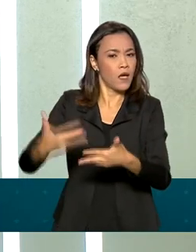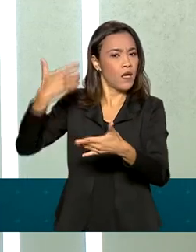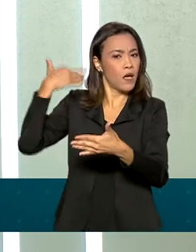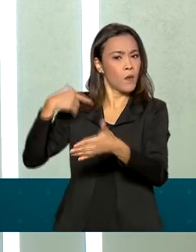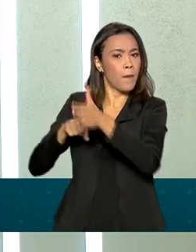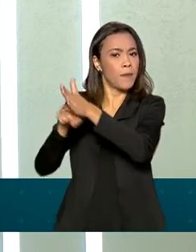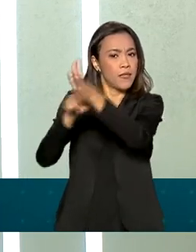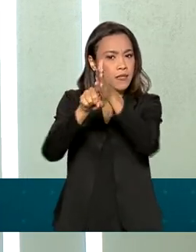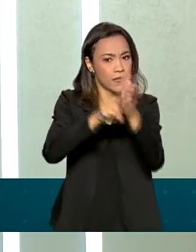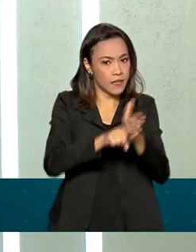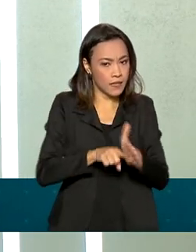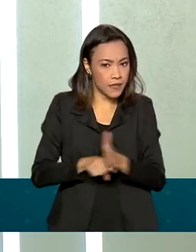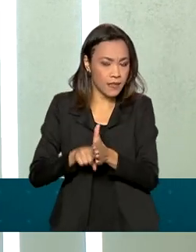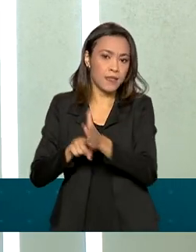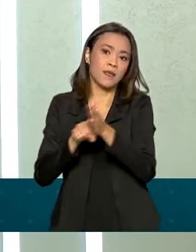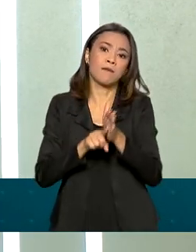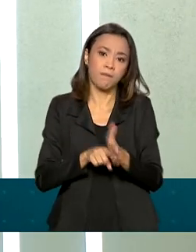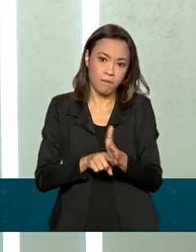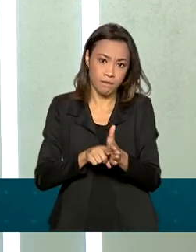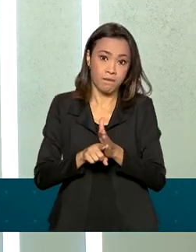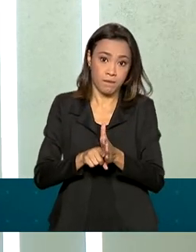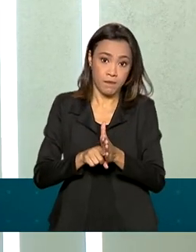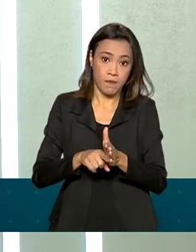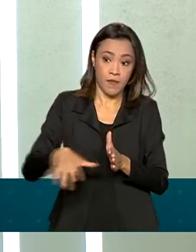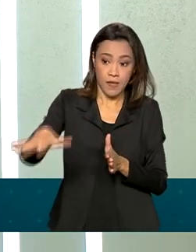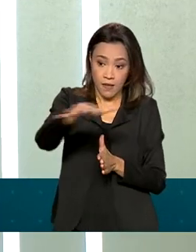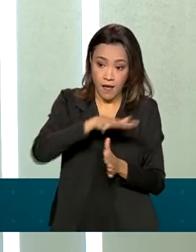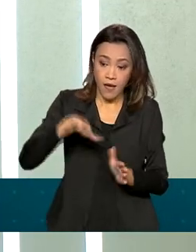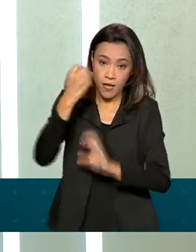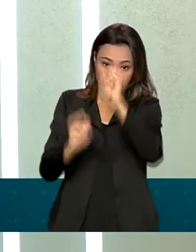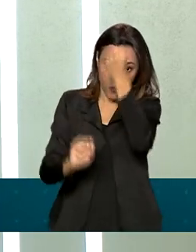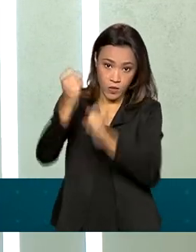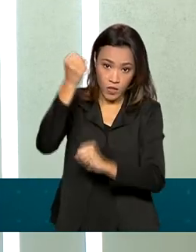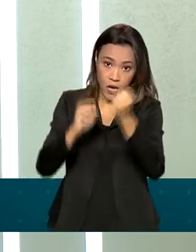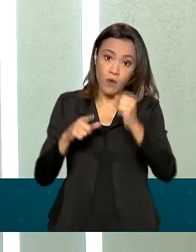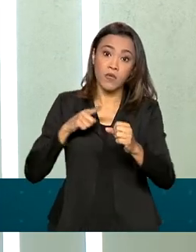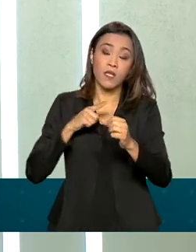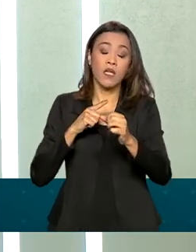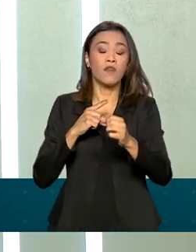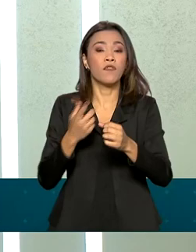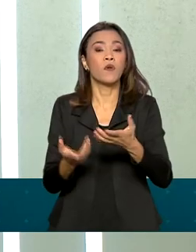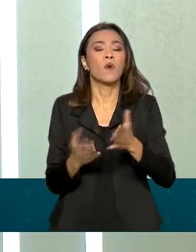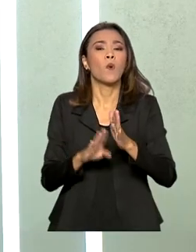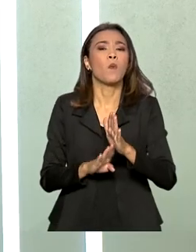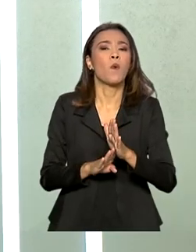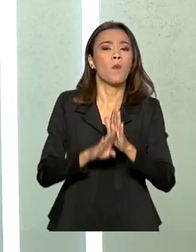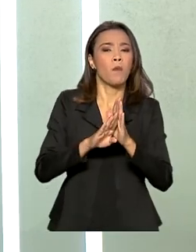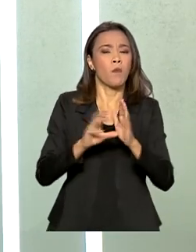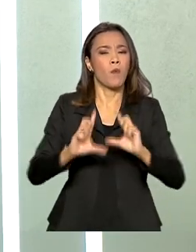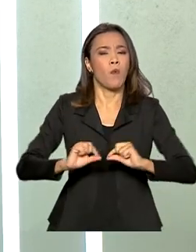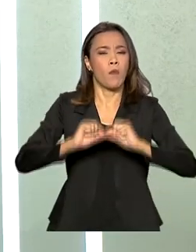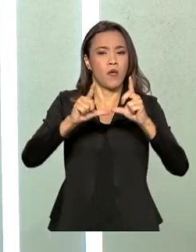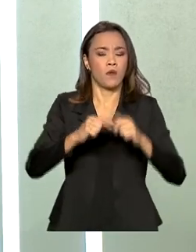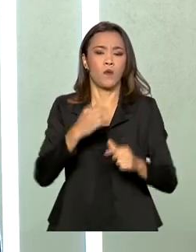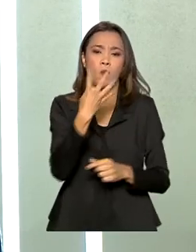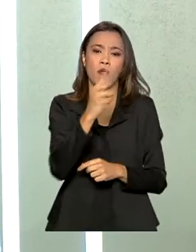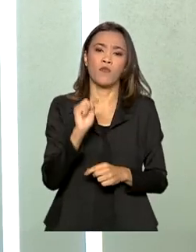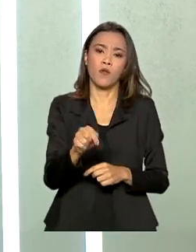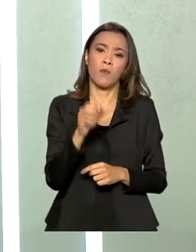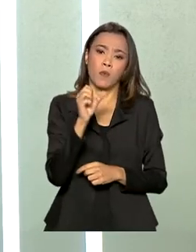entre empresários da área industrial, houve um aumento de 4,8 pontos na confiança da economia no